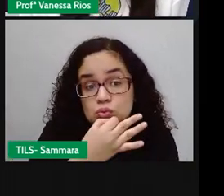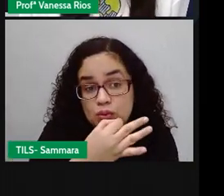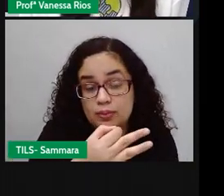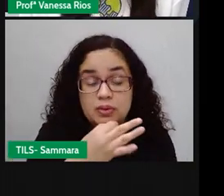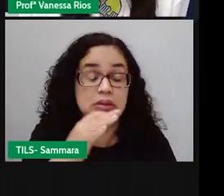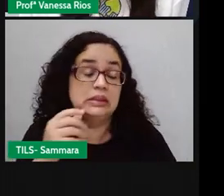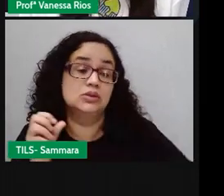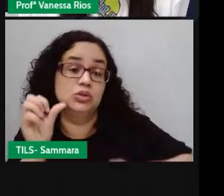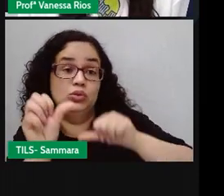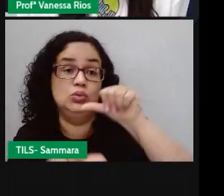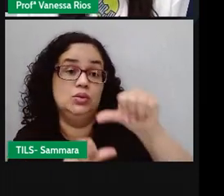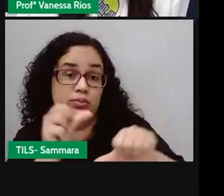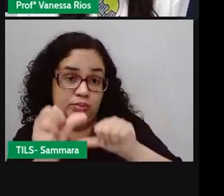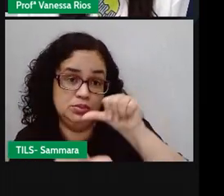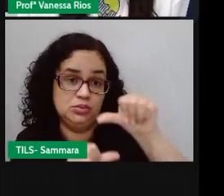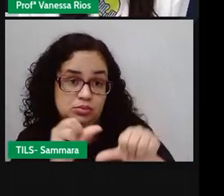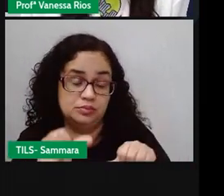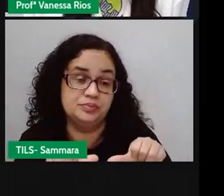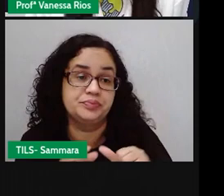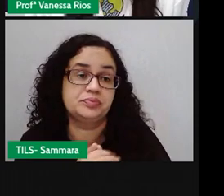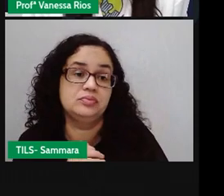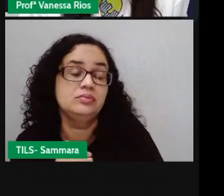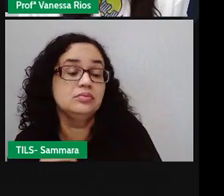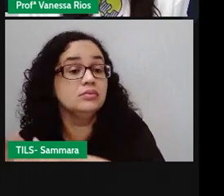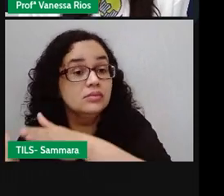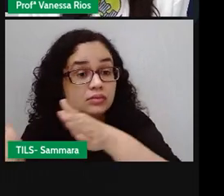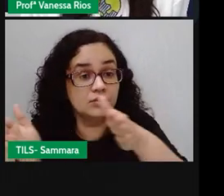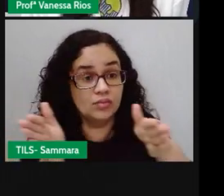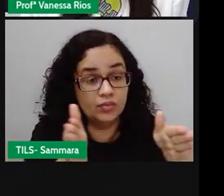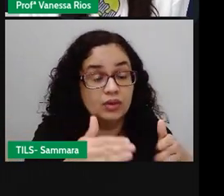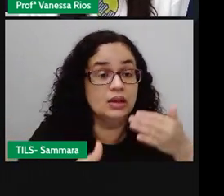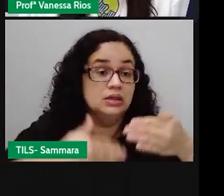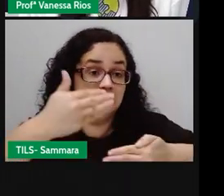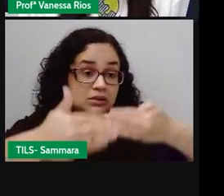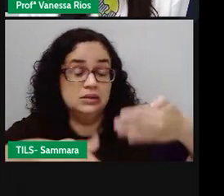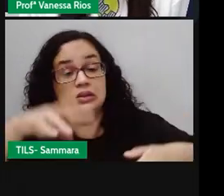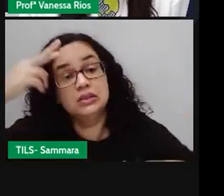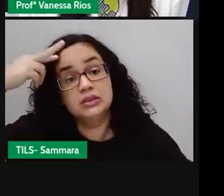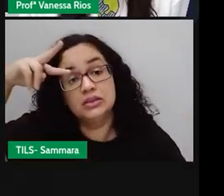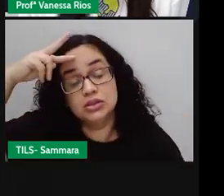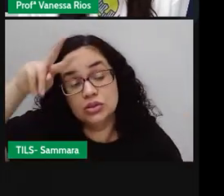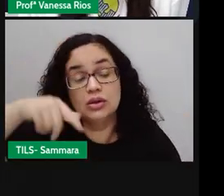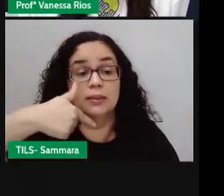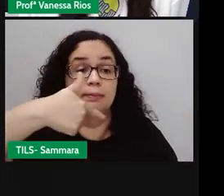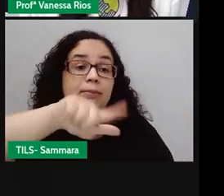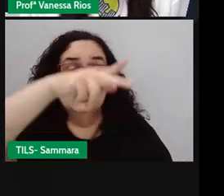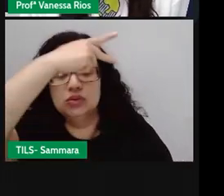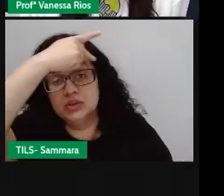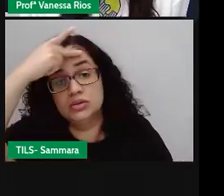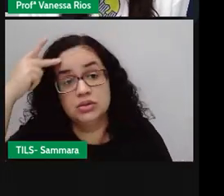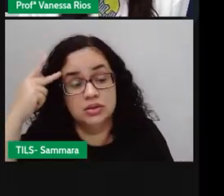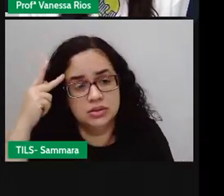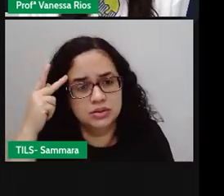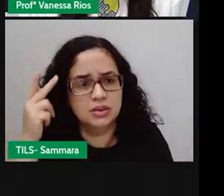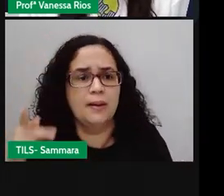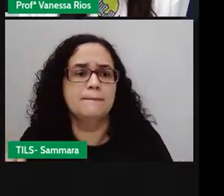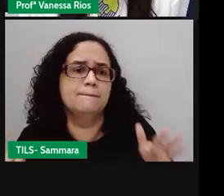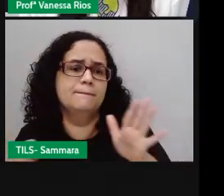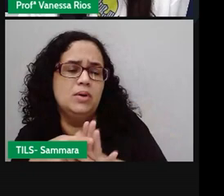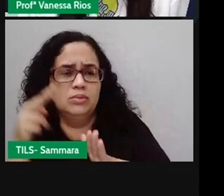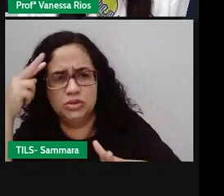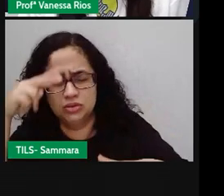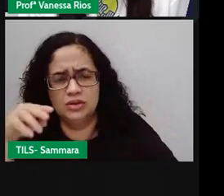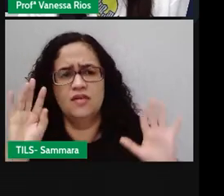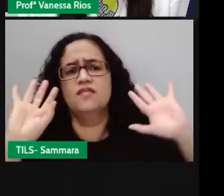vão se modificando no decorrer do passar da história para outras pessoas. Essa própria historinha aí, Festa no